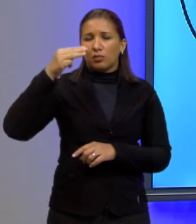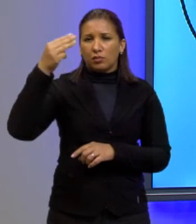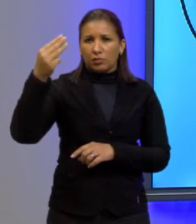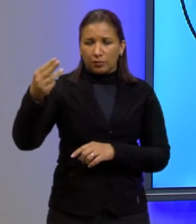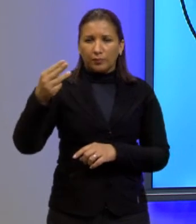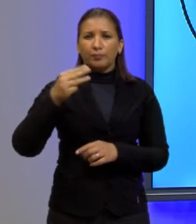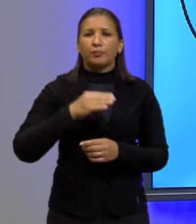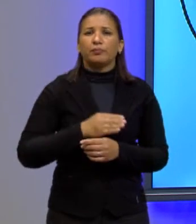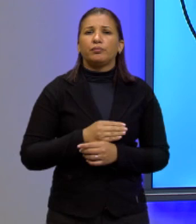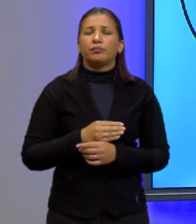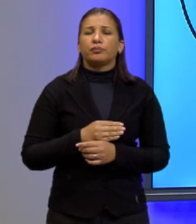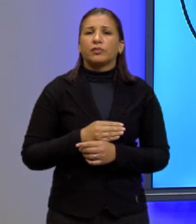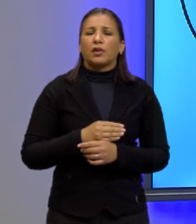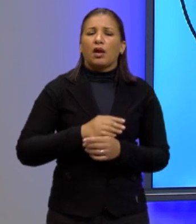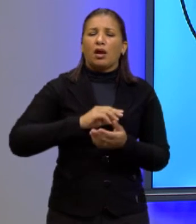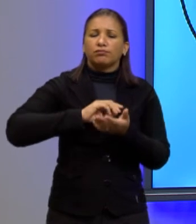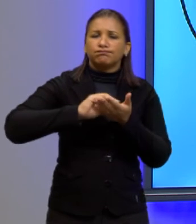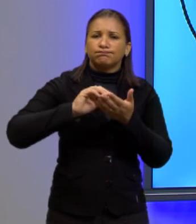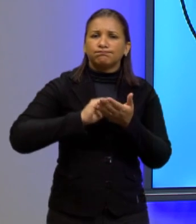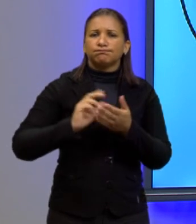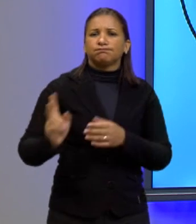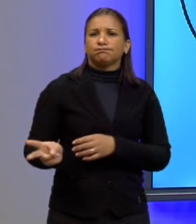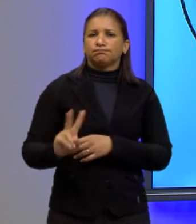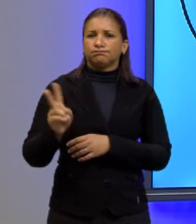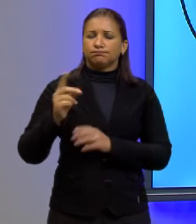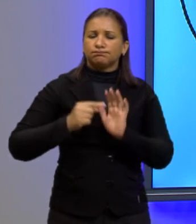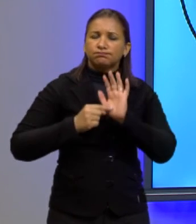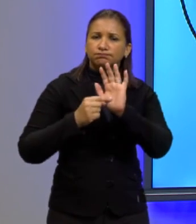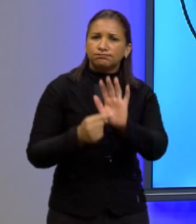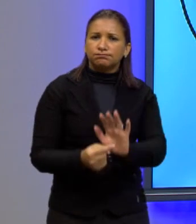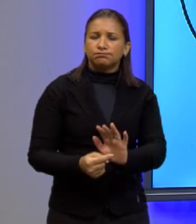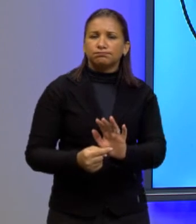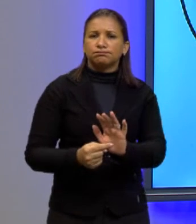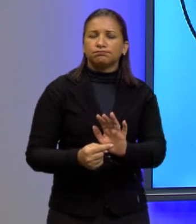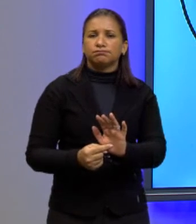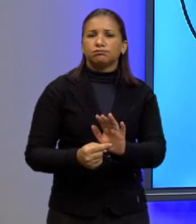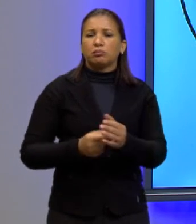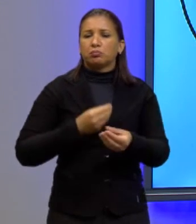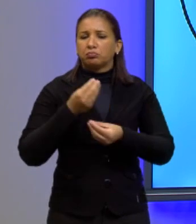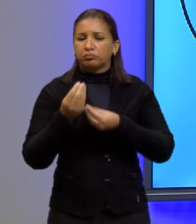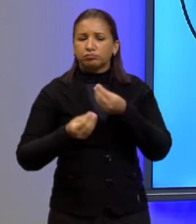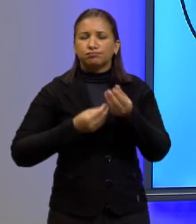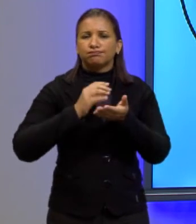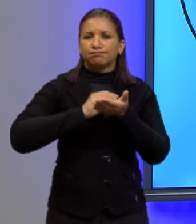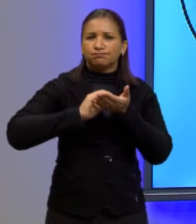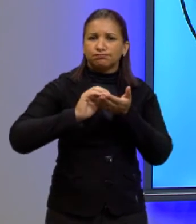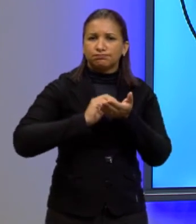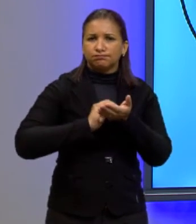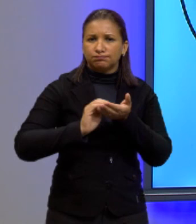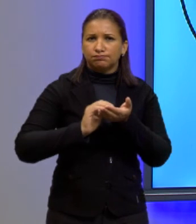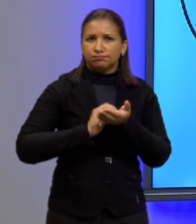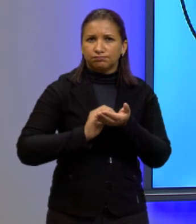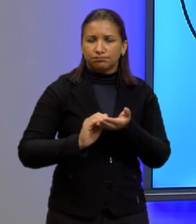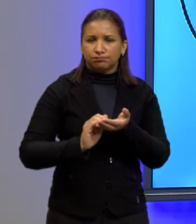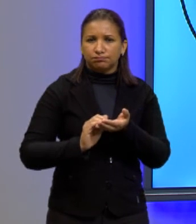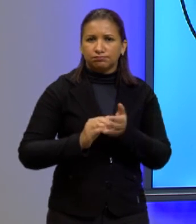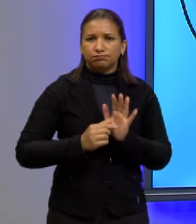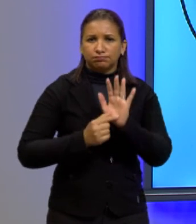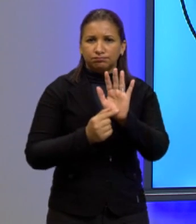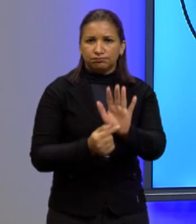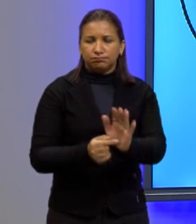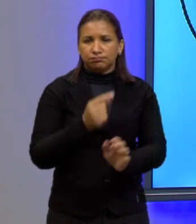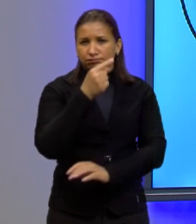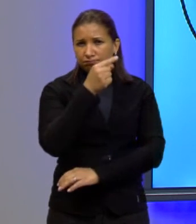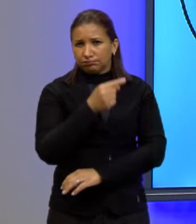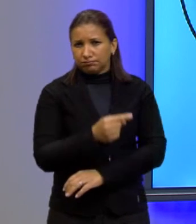e aí eu tenho aqui os valores que vão surgindo pra mim enquanto eu vou resolvendo aqueles cálculos ali então